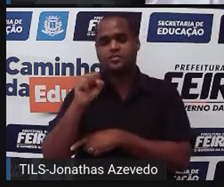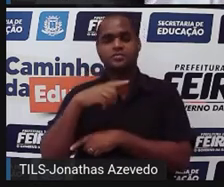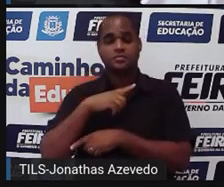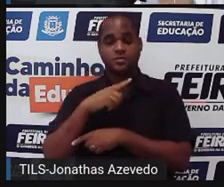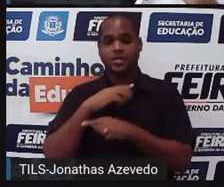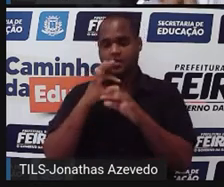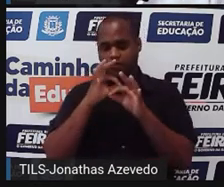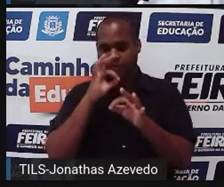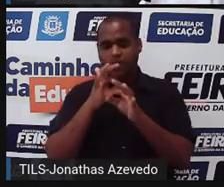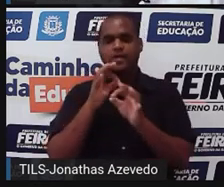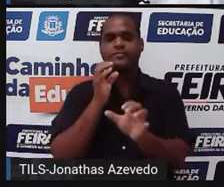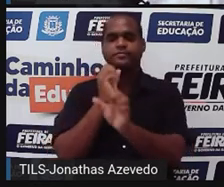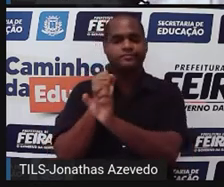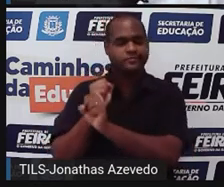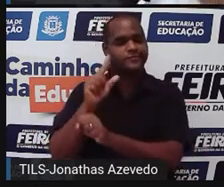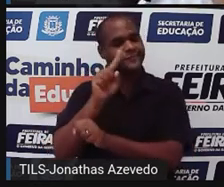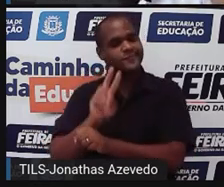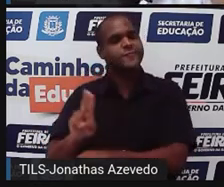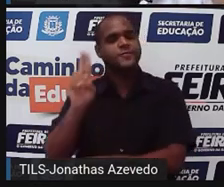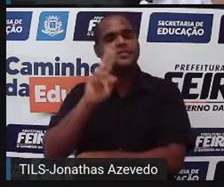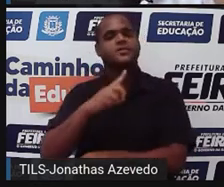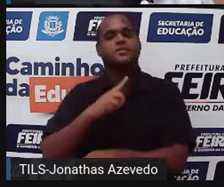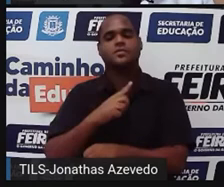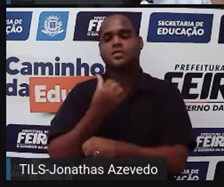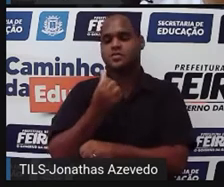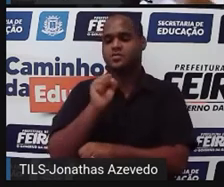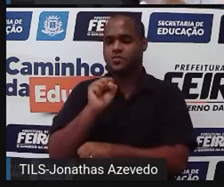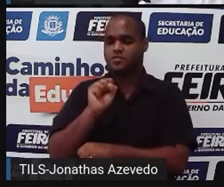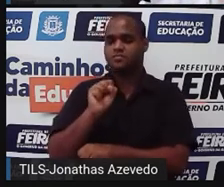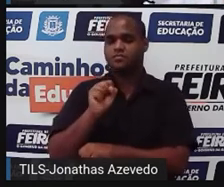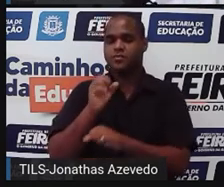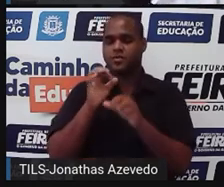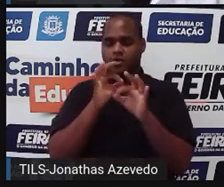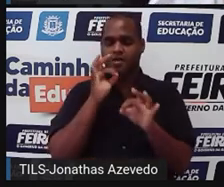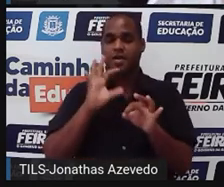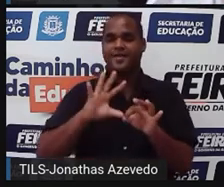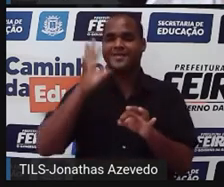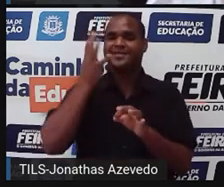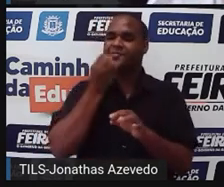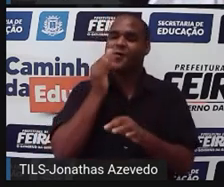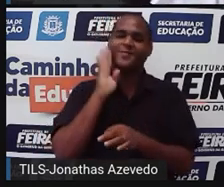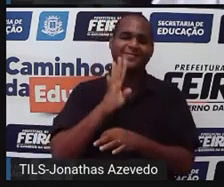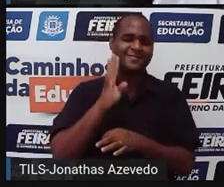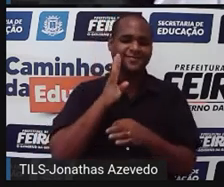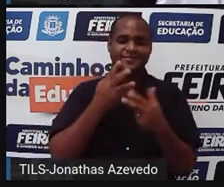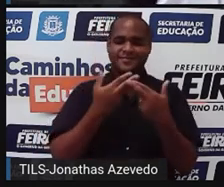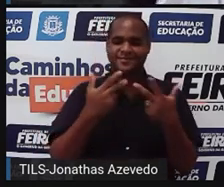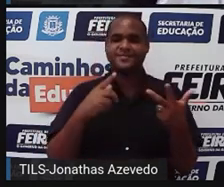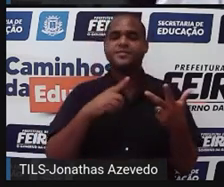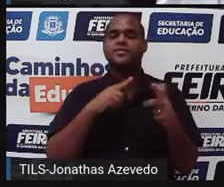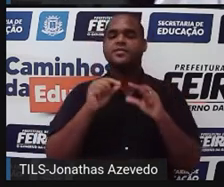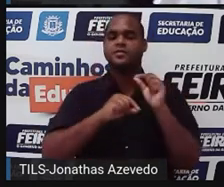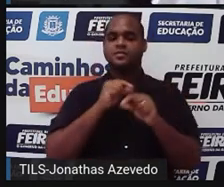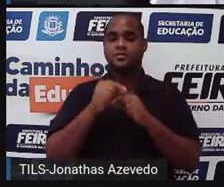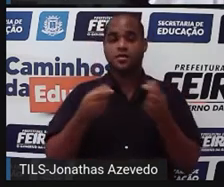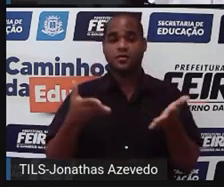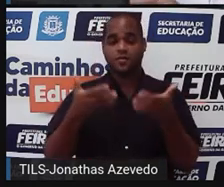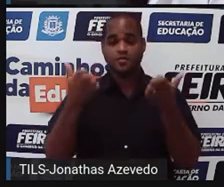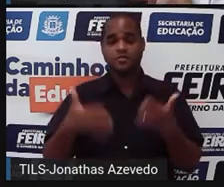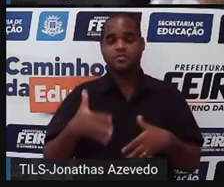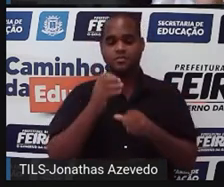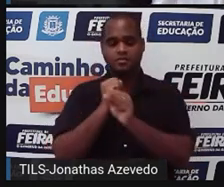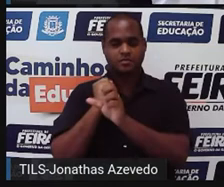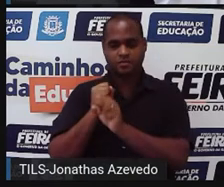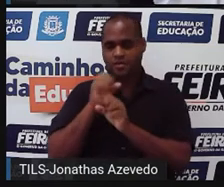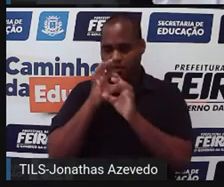total foram usados 68 canudos. Aconteceu uma coisa bacana aqui que agora para o total de canudos eu